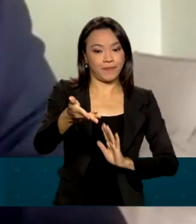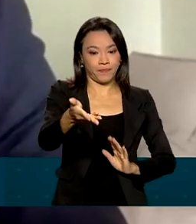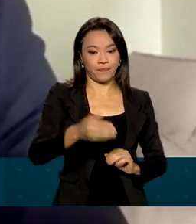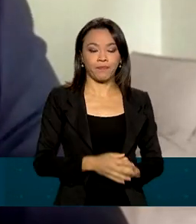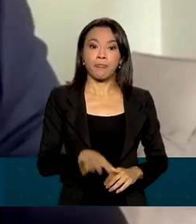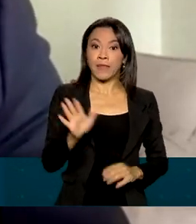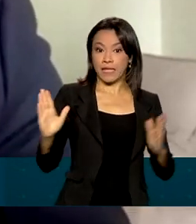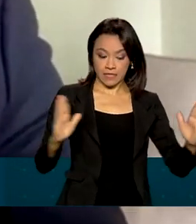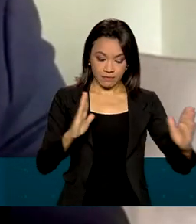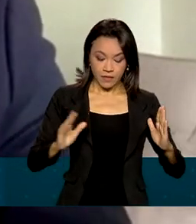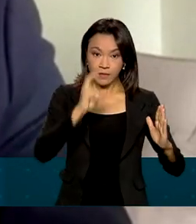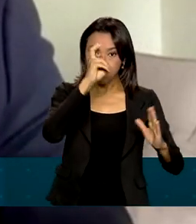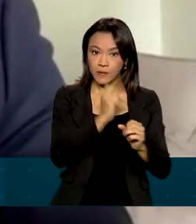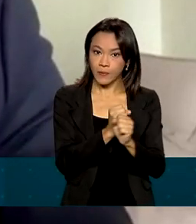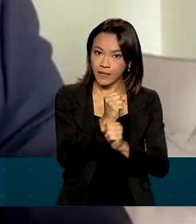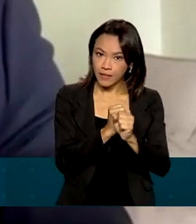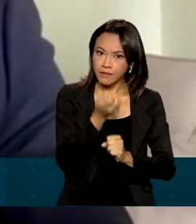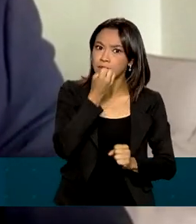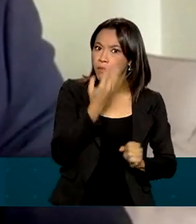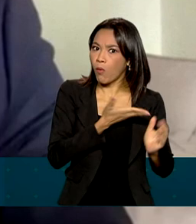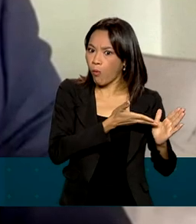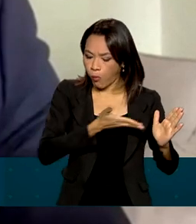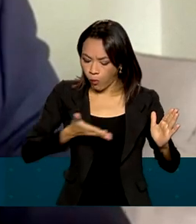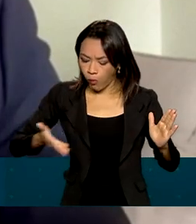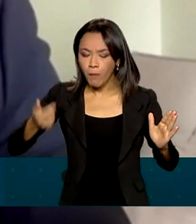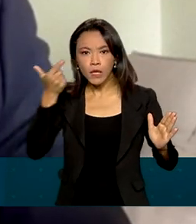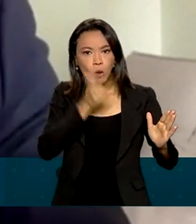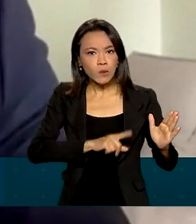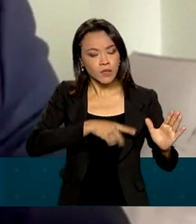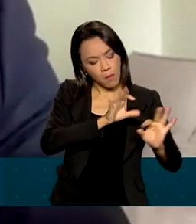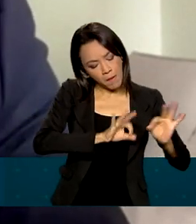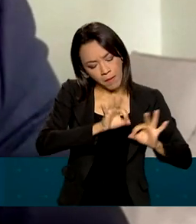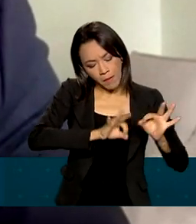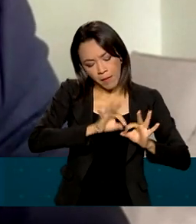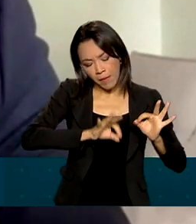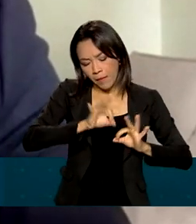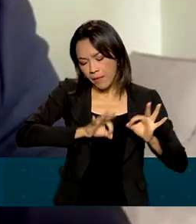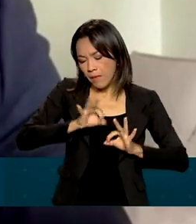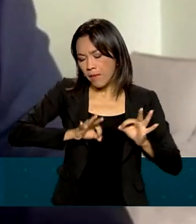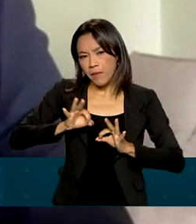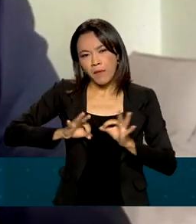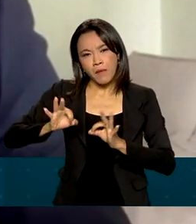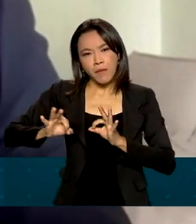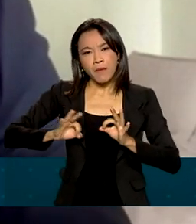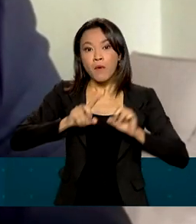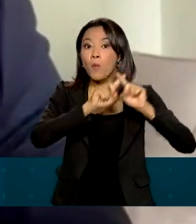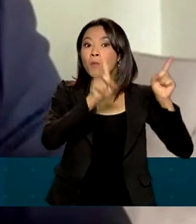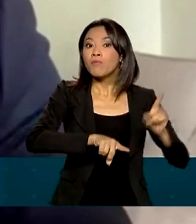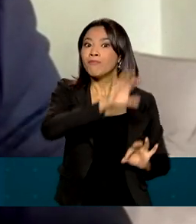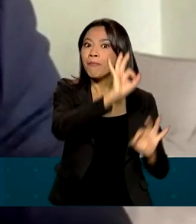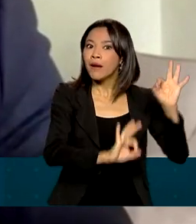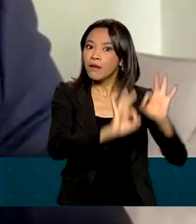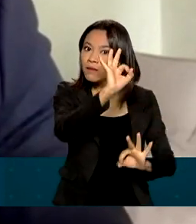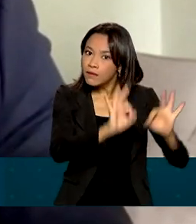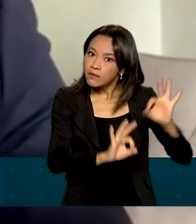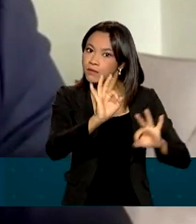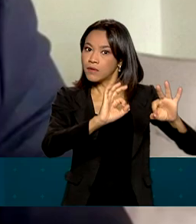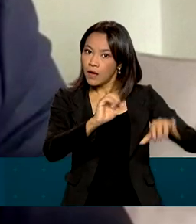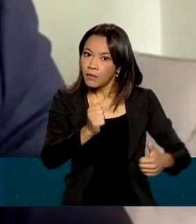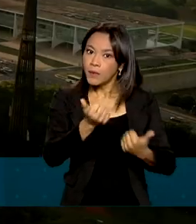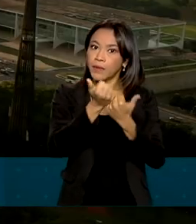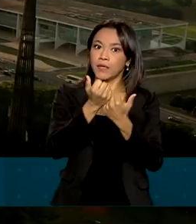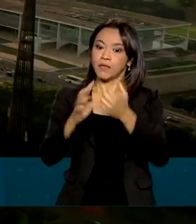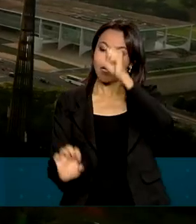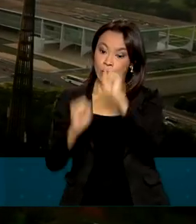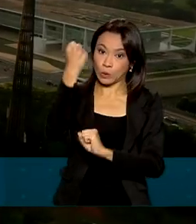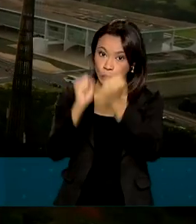para que a gente possa planejar e executar um plano de crescimento da indústria de semicondutores no